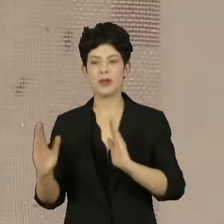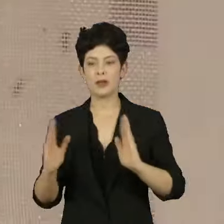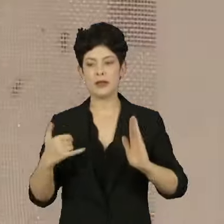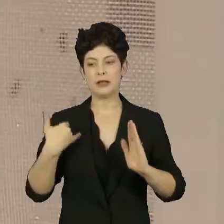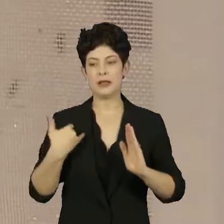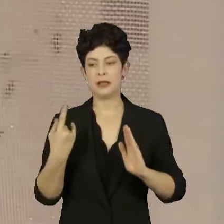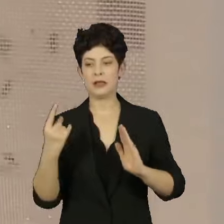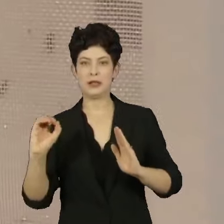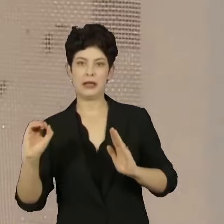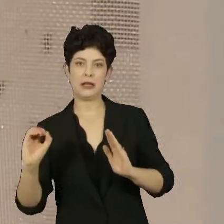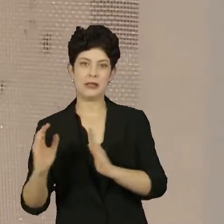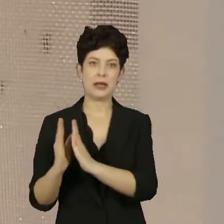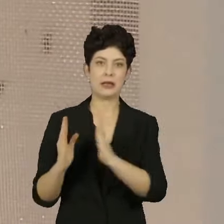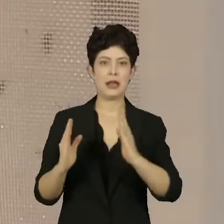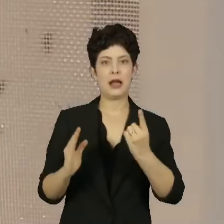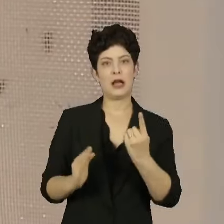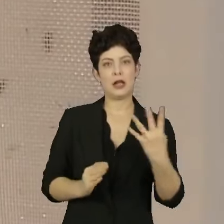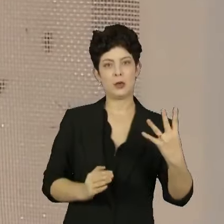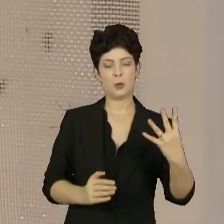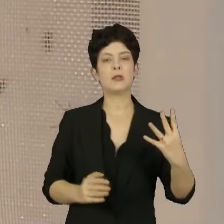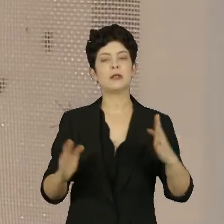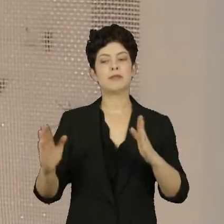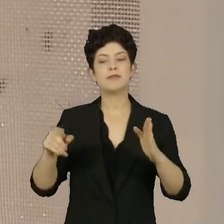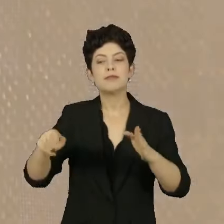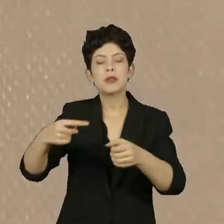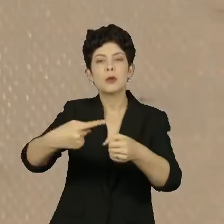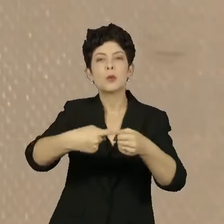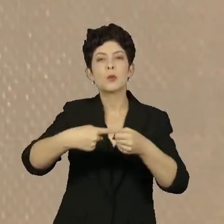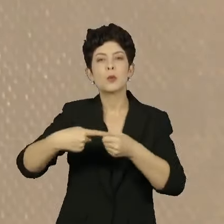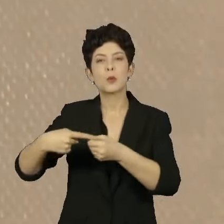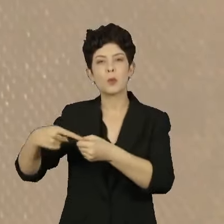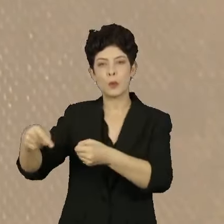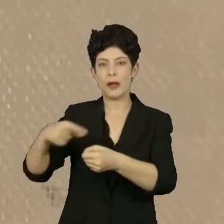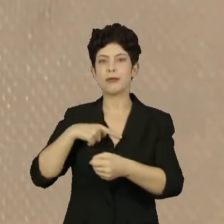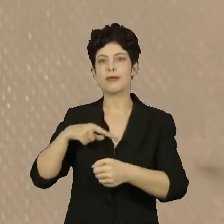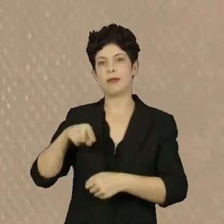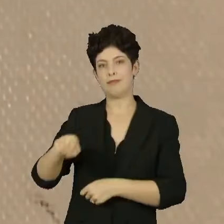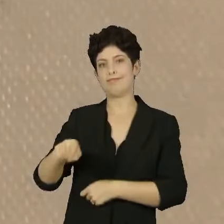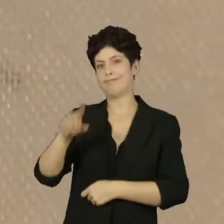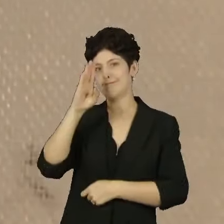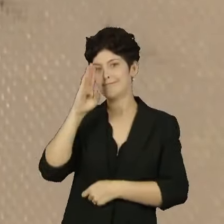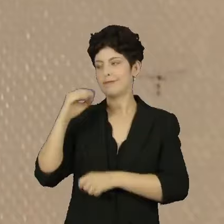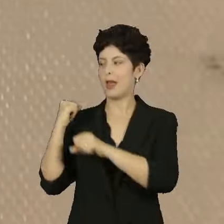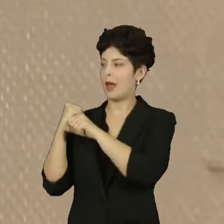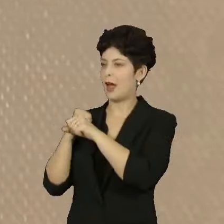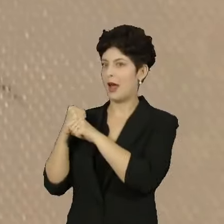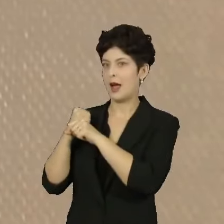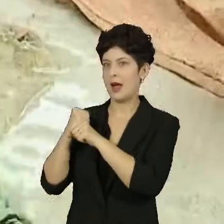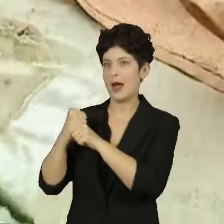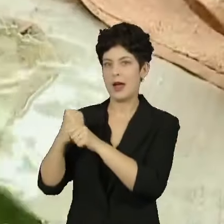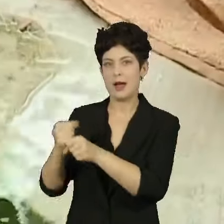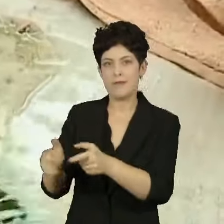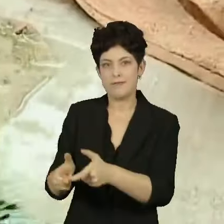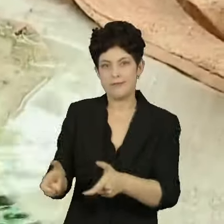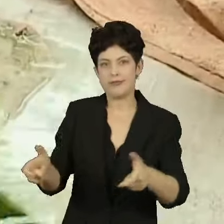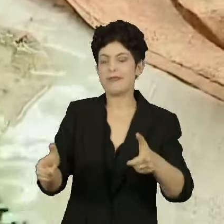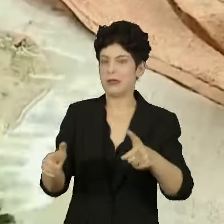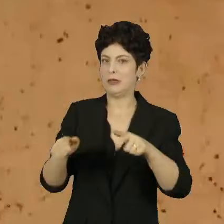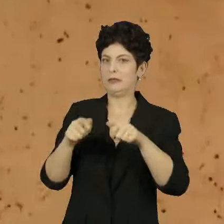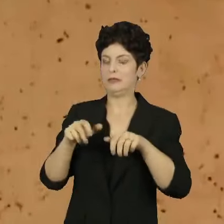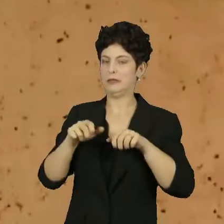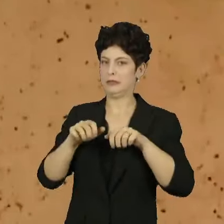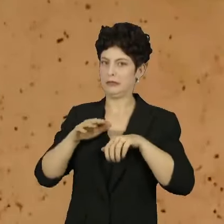10 a 14 anos de idade naqueles municípios que apresentaram nos últimos anos o quadro mais intenso